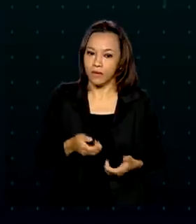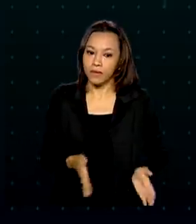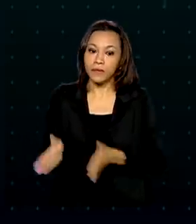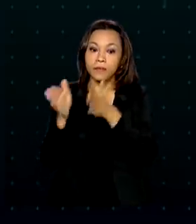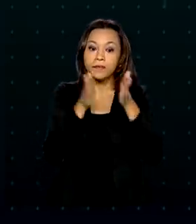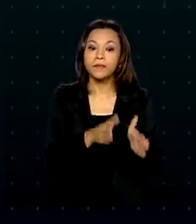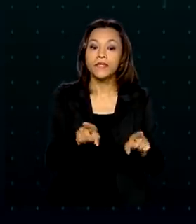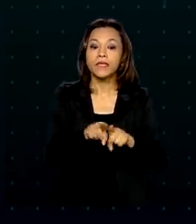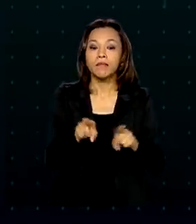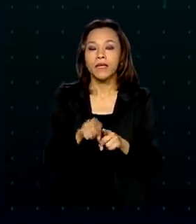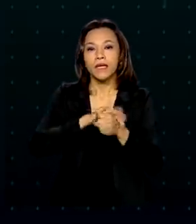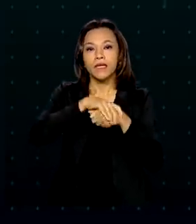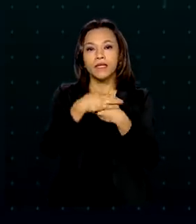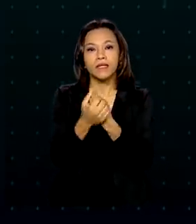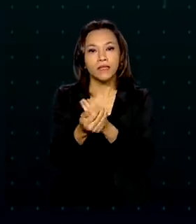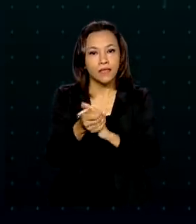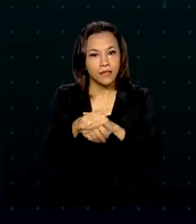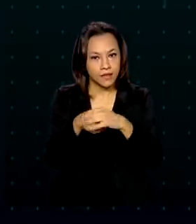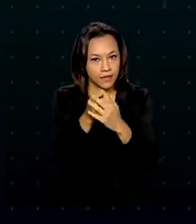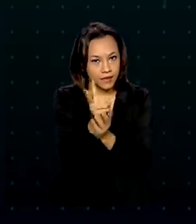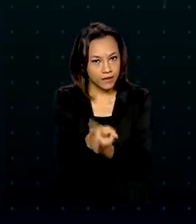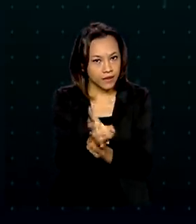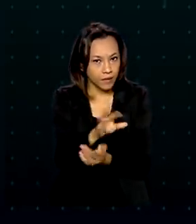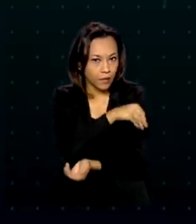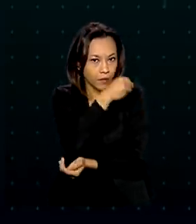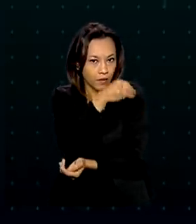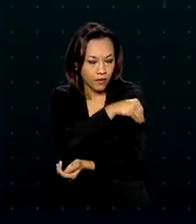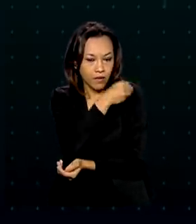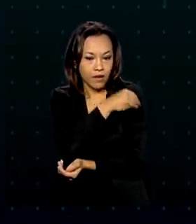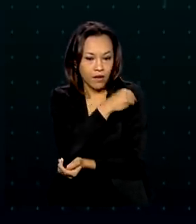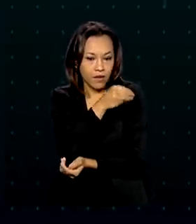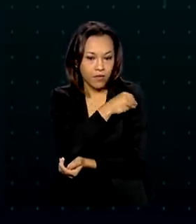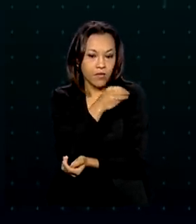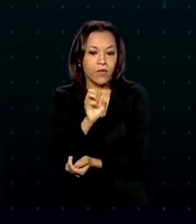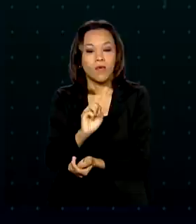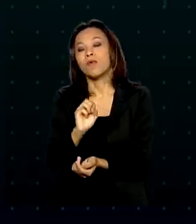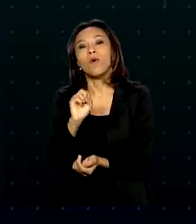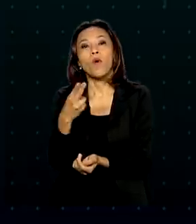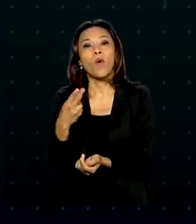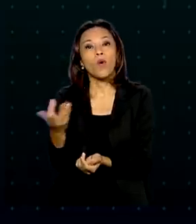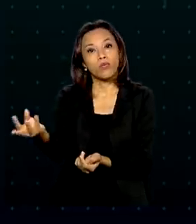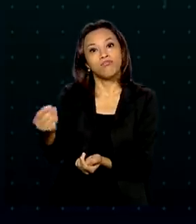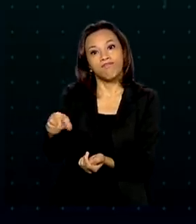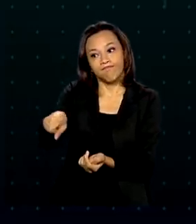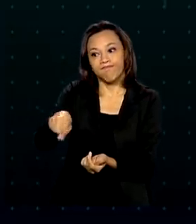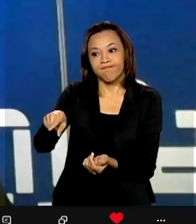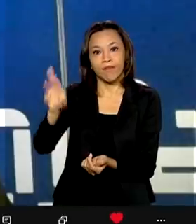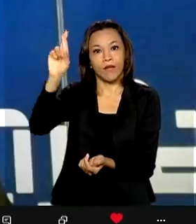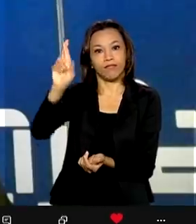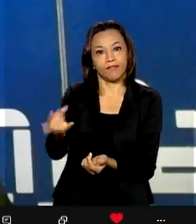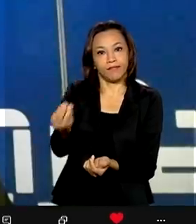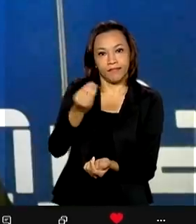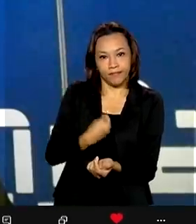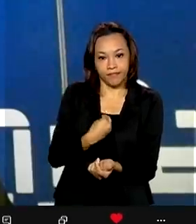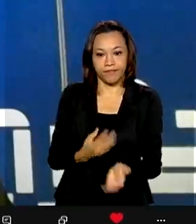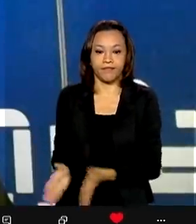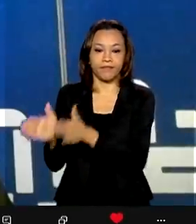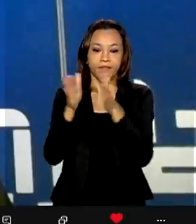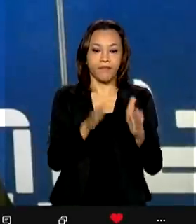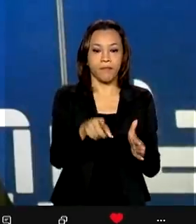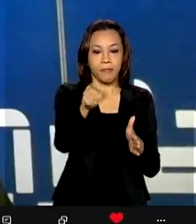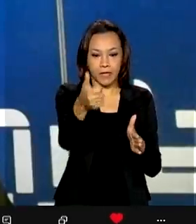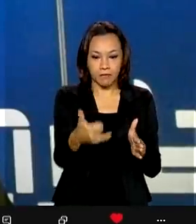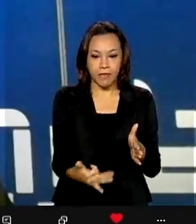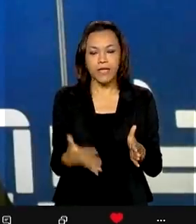necessária a higienização das mãos com álcool em gel próprio ou fornecido pelo aplicador. O participante